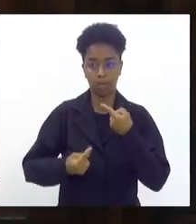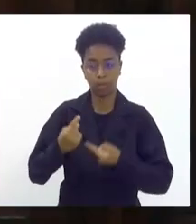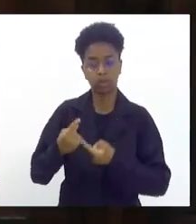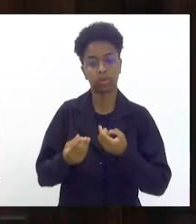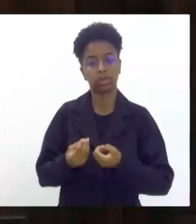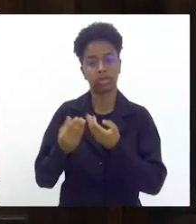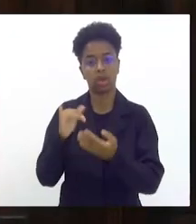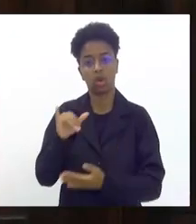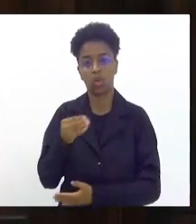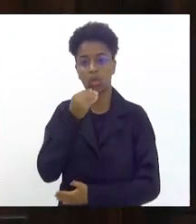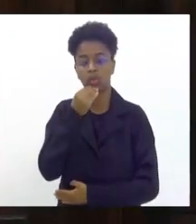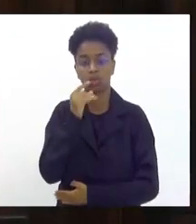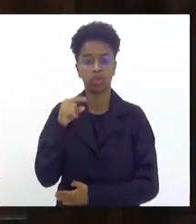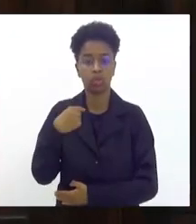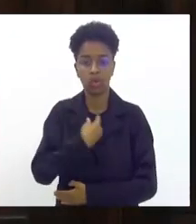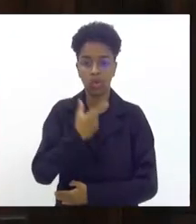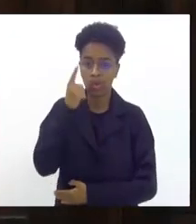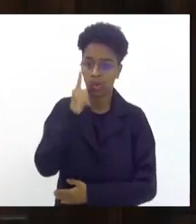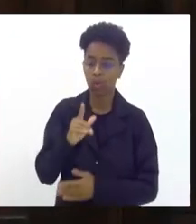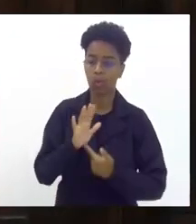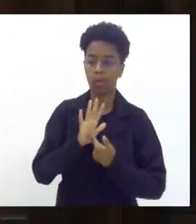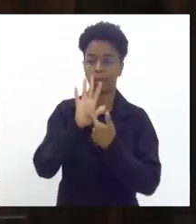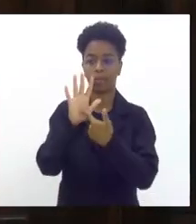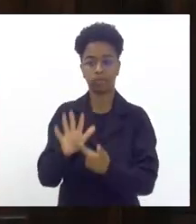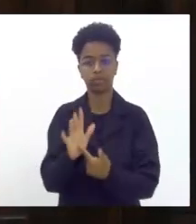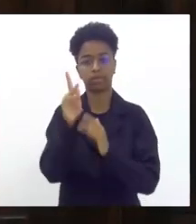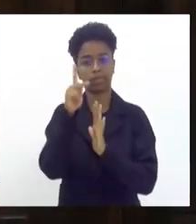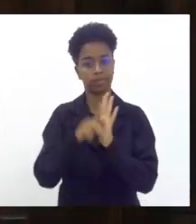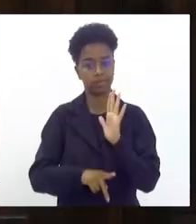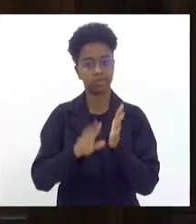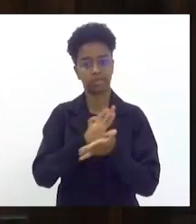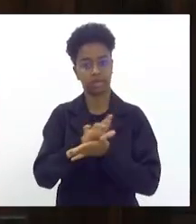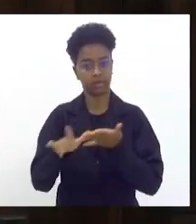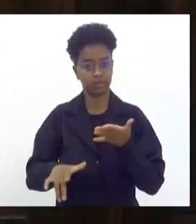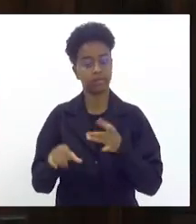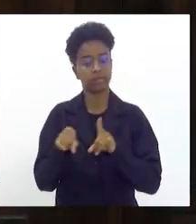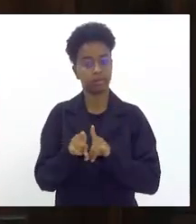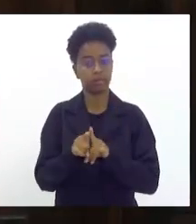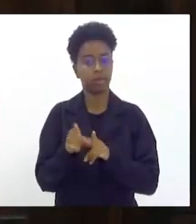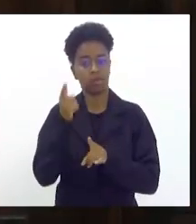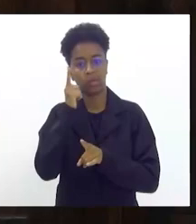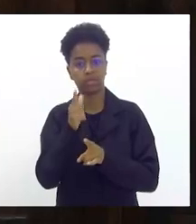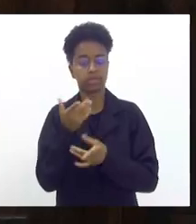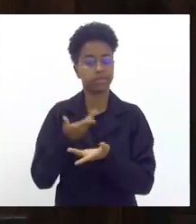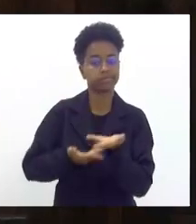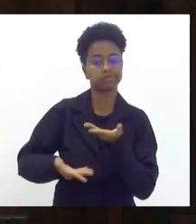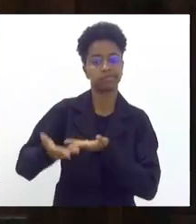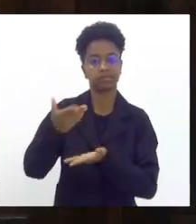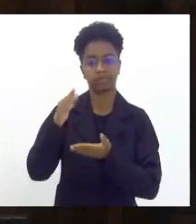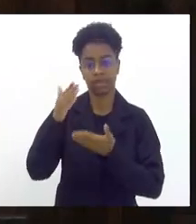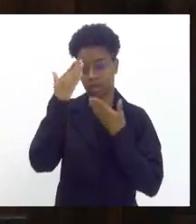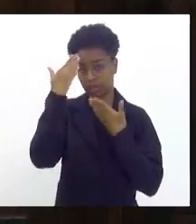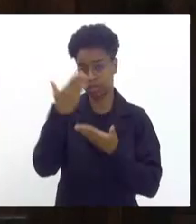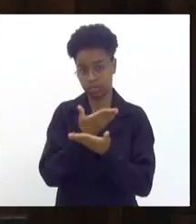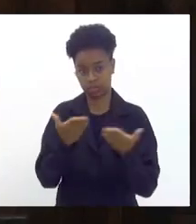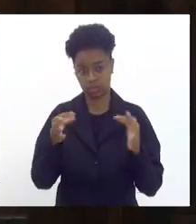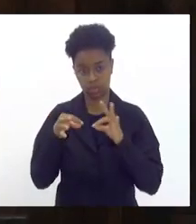para que a gente possa apresentar determinados projetos para que dê a fluição para os mesmos. Agradeço a oportunidade a todos.